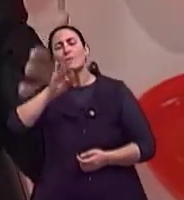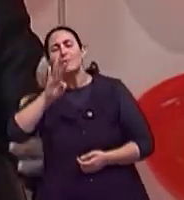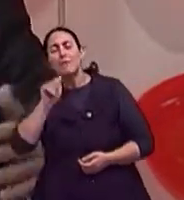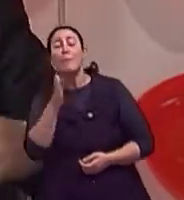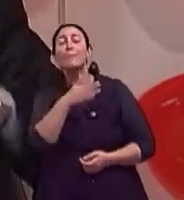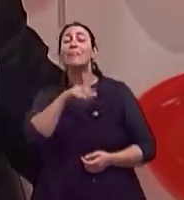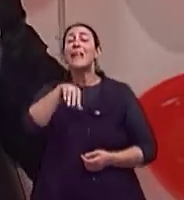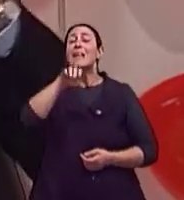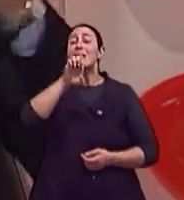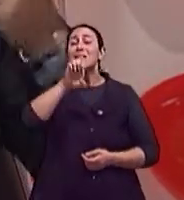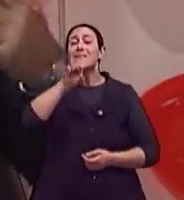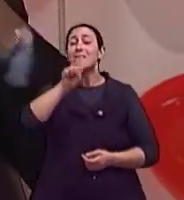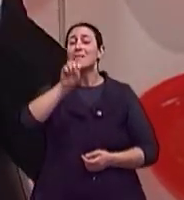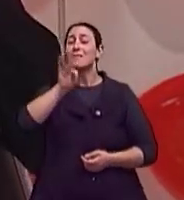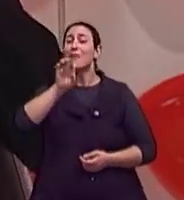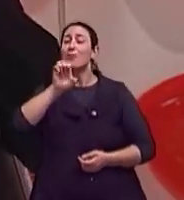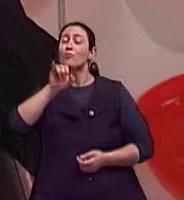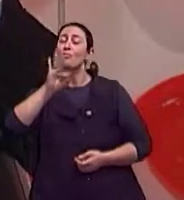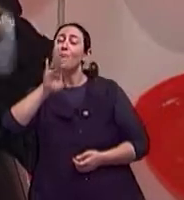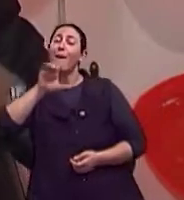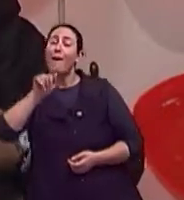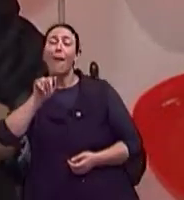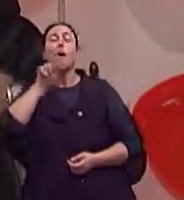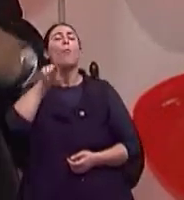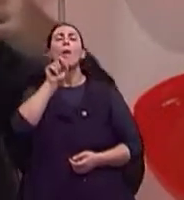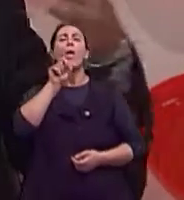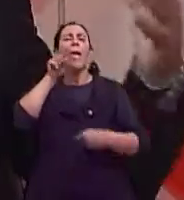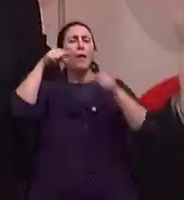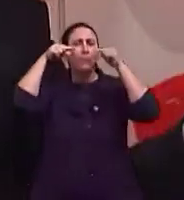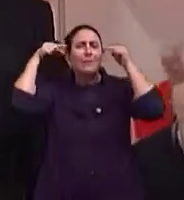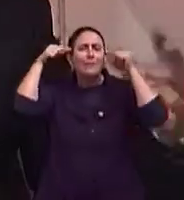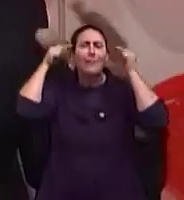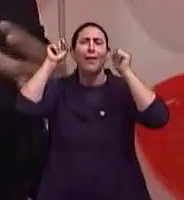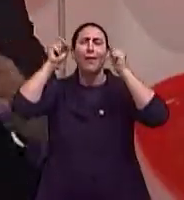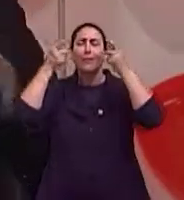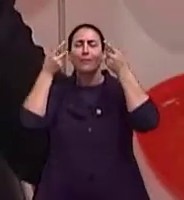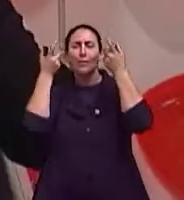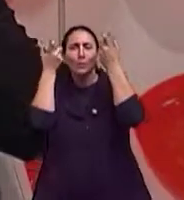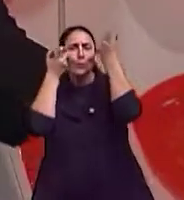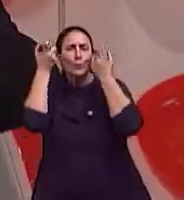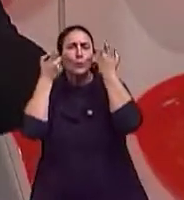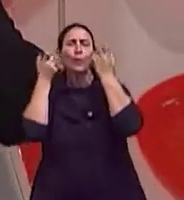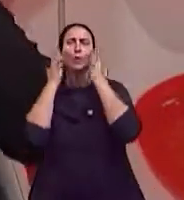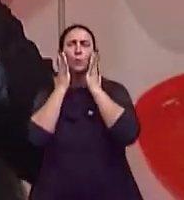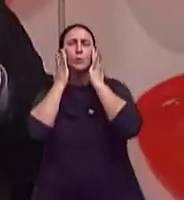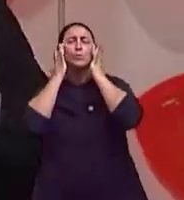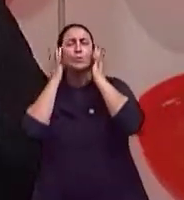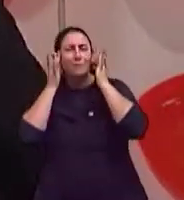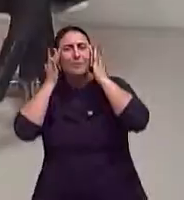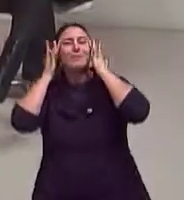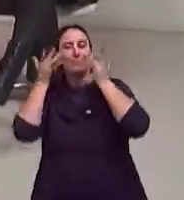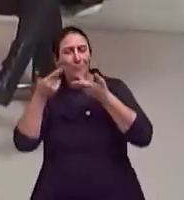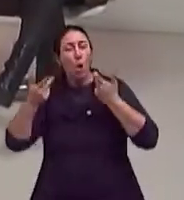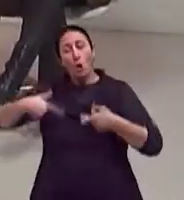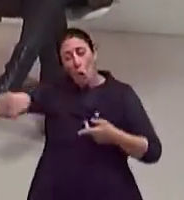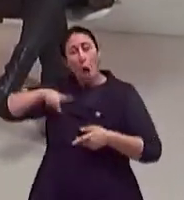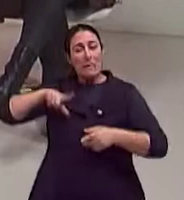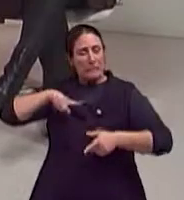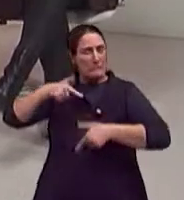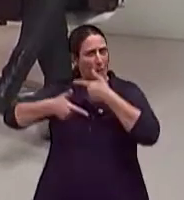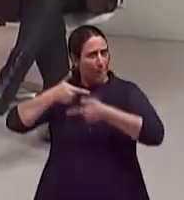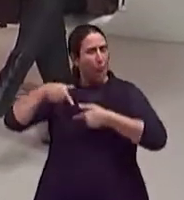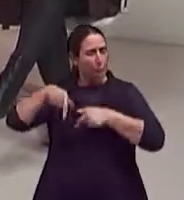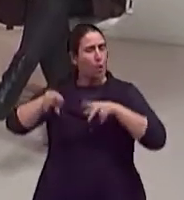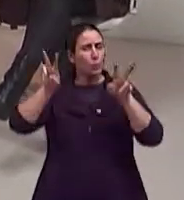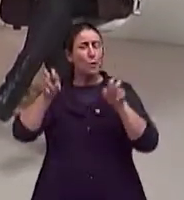preenchimento, eliminando rugas, sucos, manchas, melanose. Nós temos o cuidado sempre de orientarmos